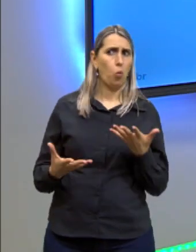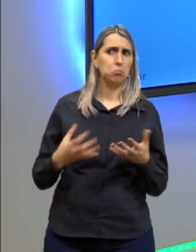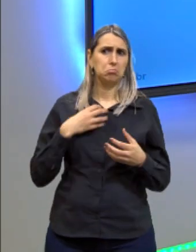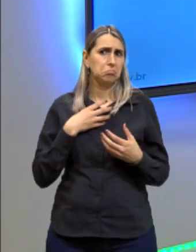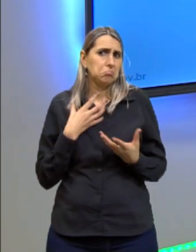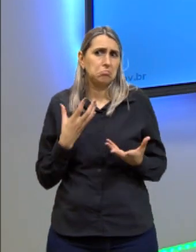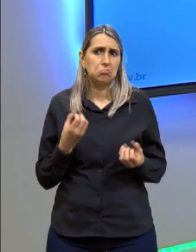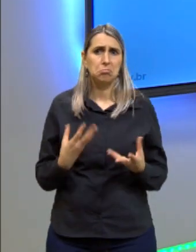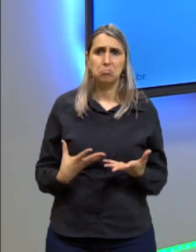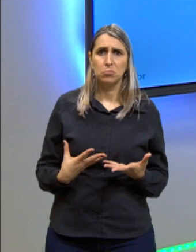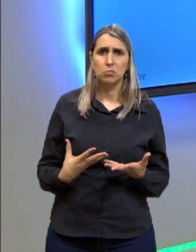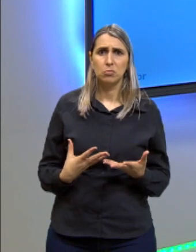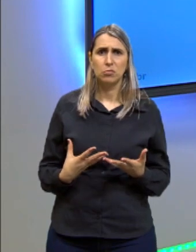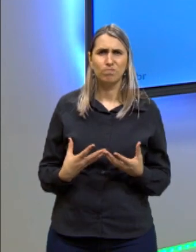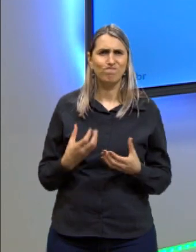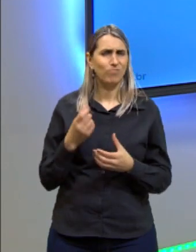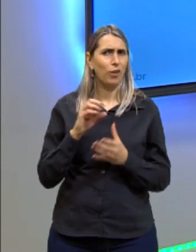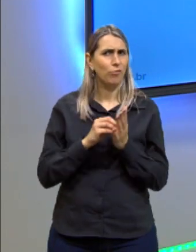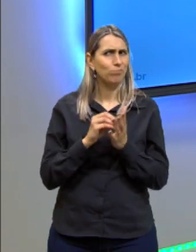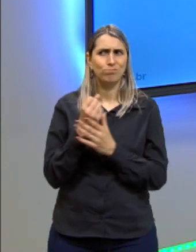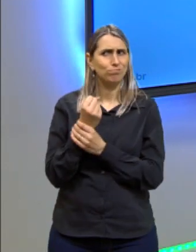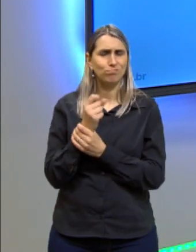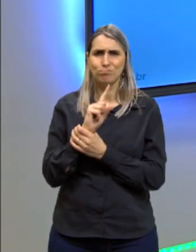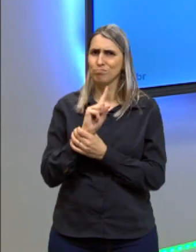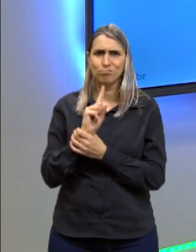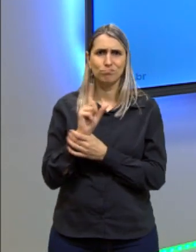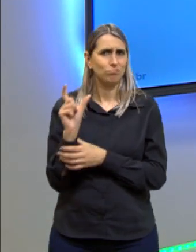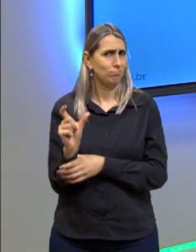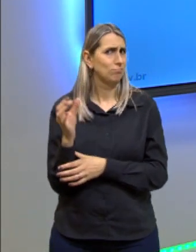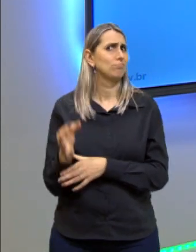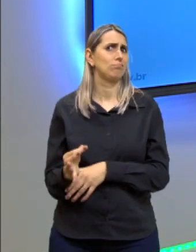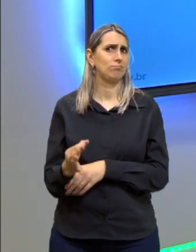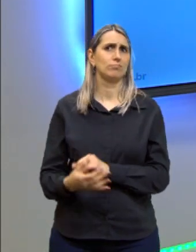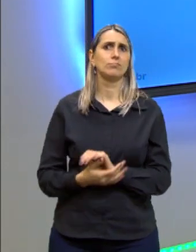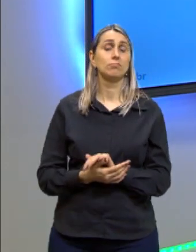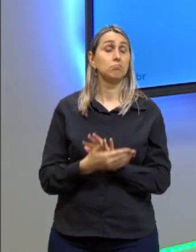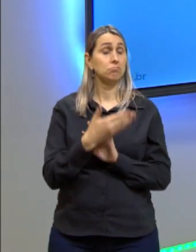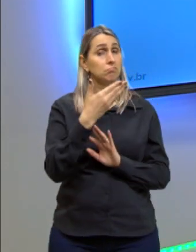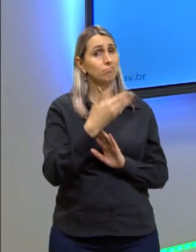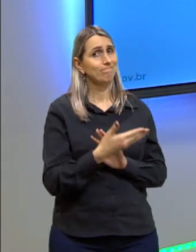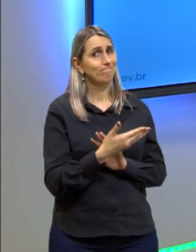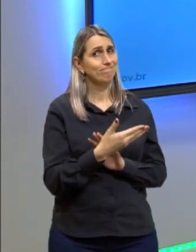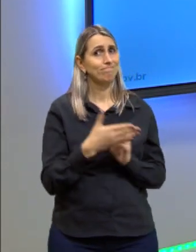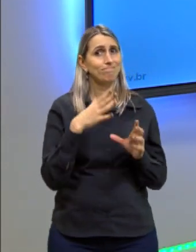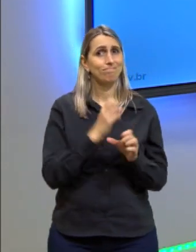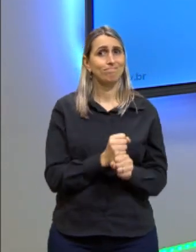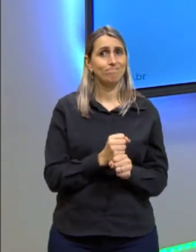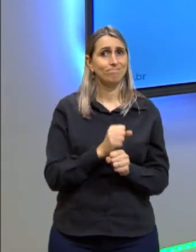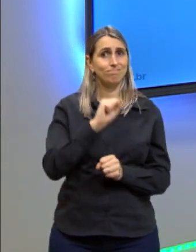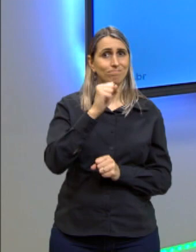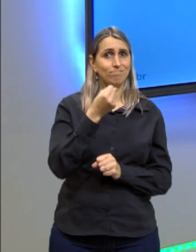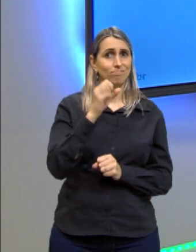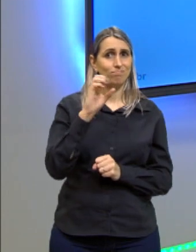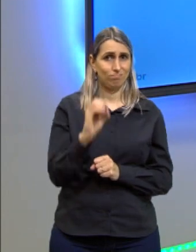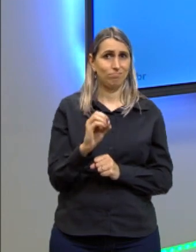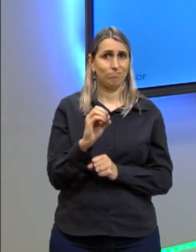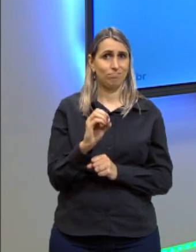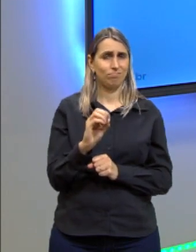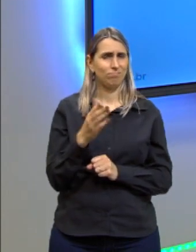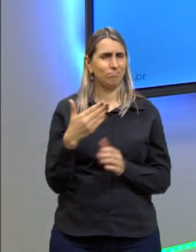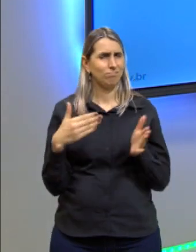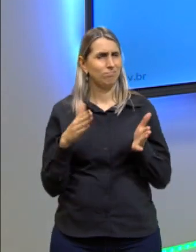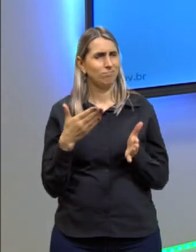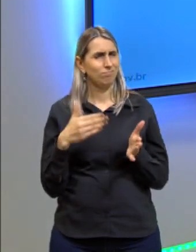confortáveis, agora inseguros não é a palavra. E aí, isso aqui já na verdade deu uma nota para ela de 80 a